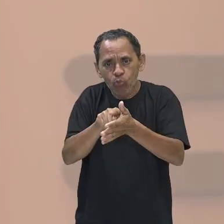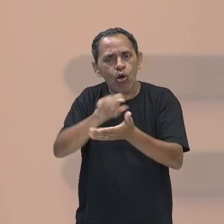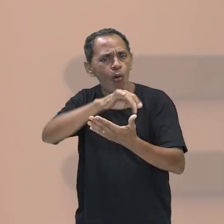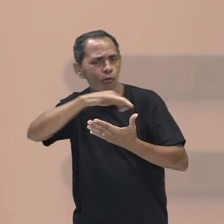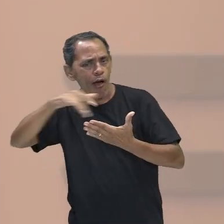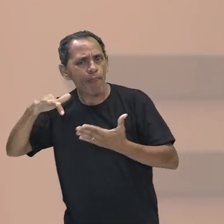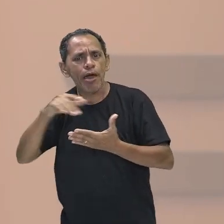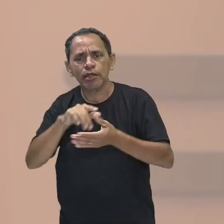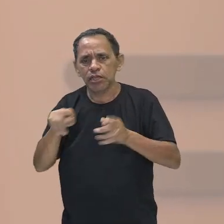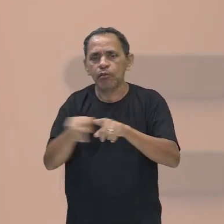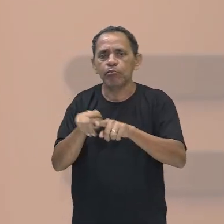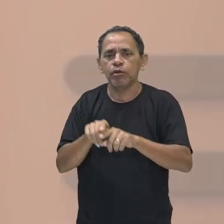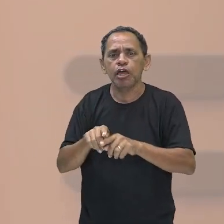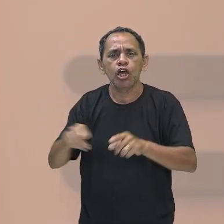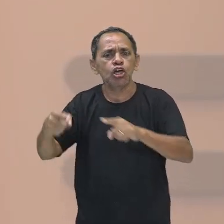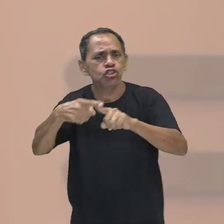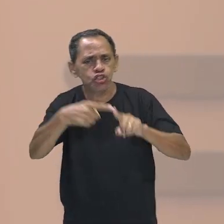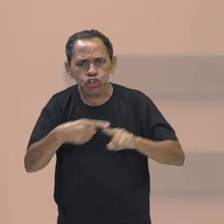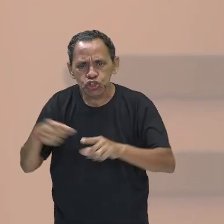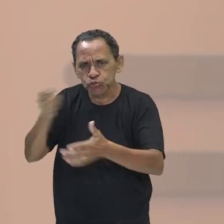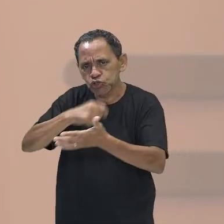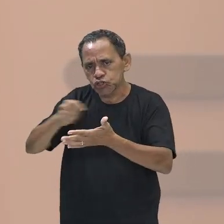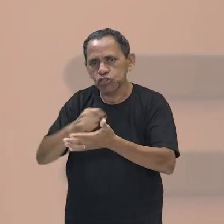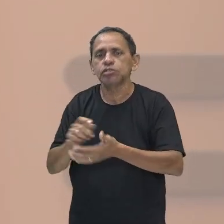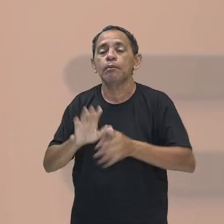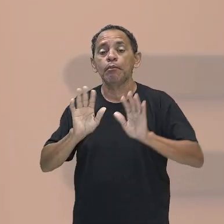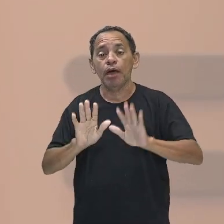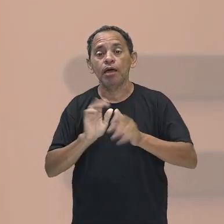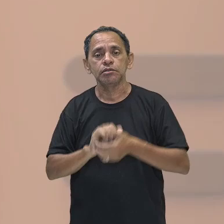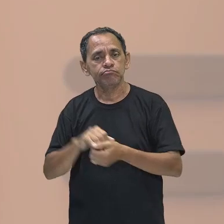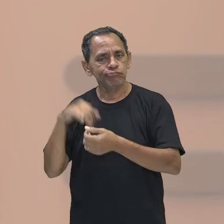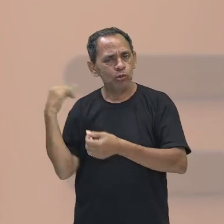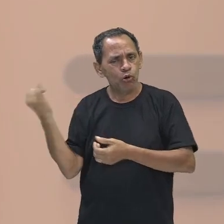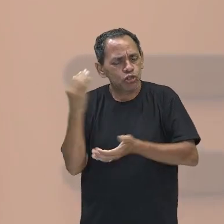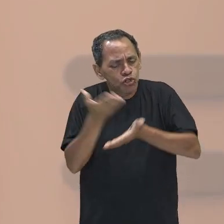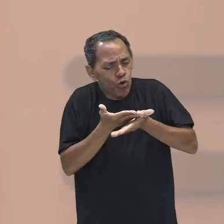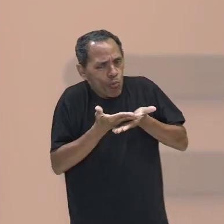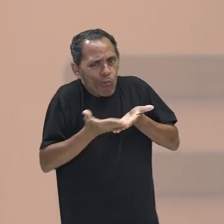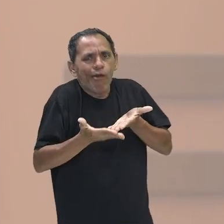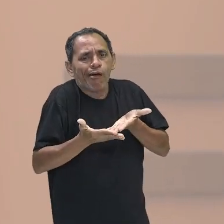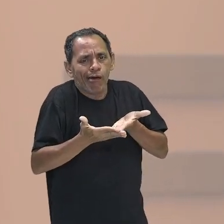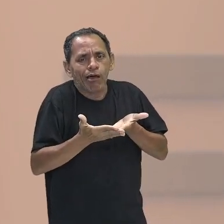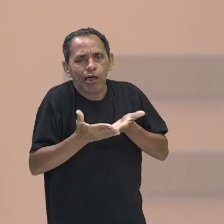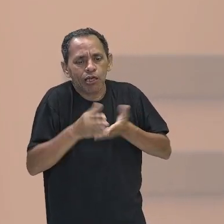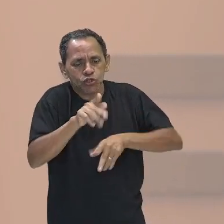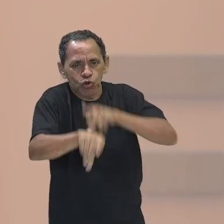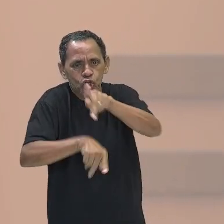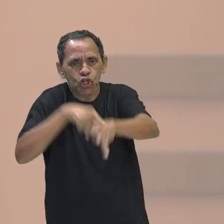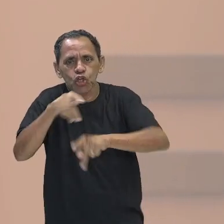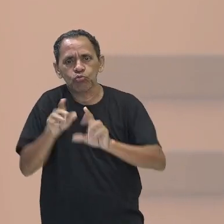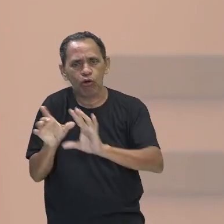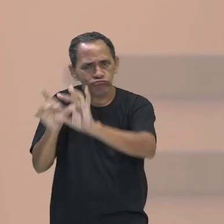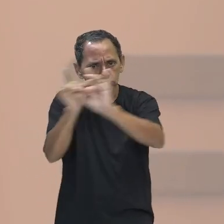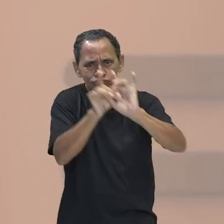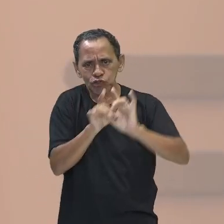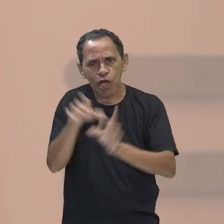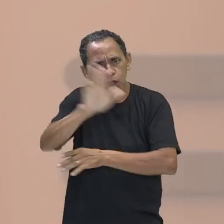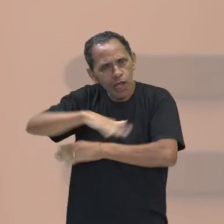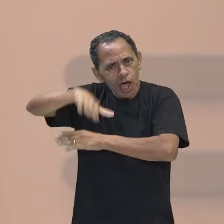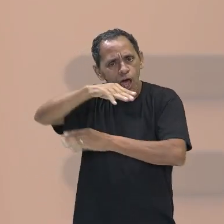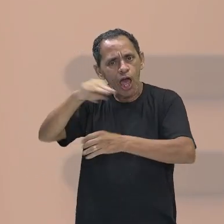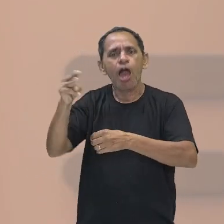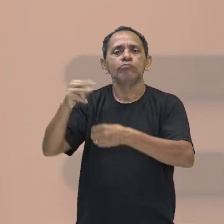sua própria forma de escrita. Mas o importante, né, começa aí, então, com esses povos ali ligados, então, à região da